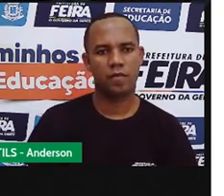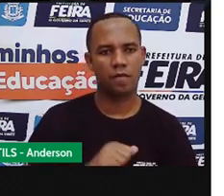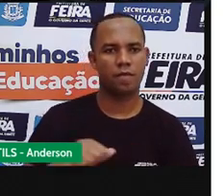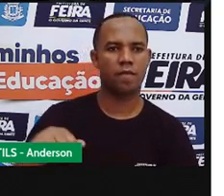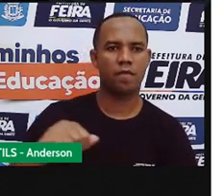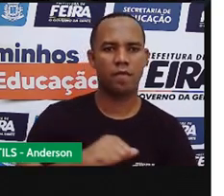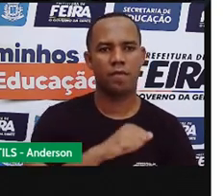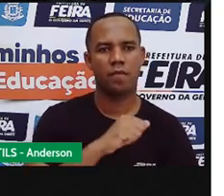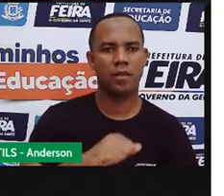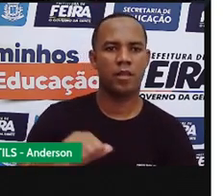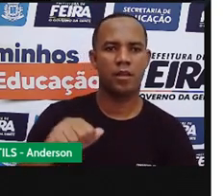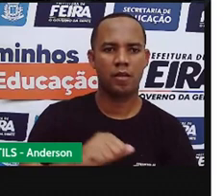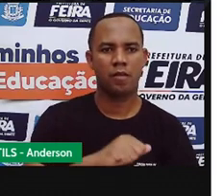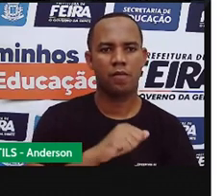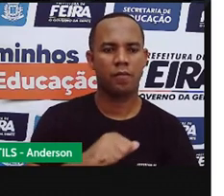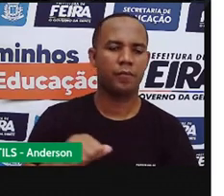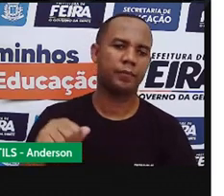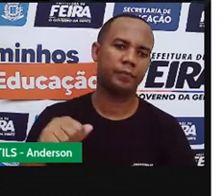ferreiro,